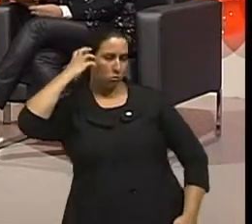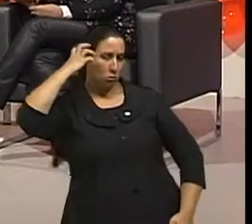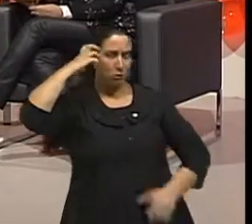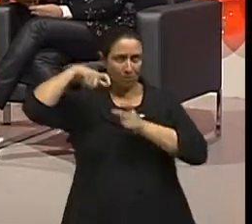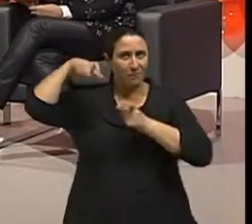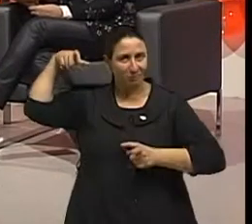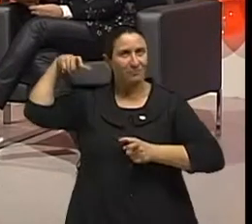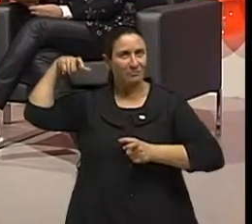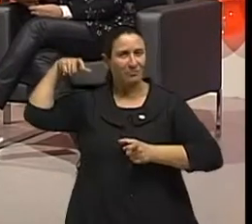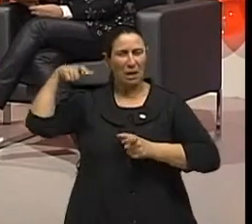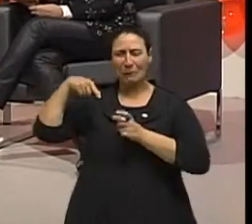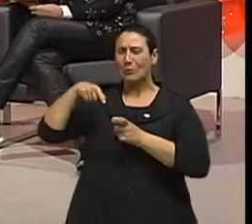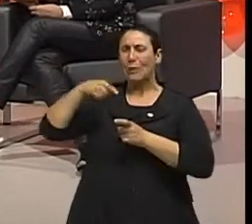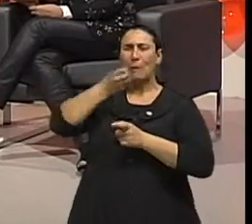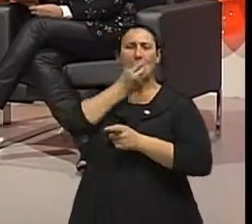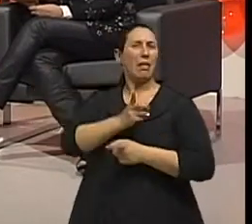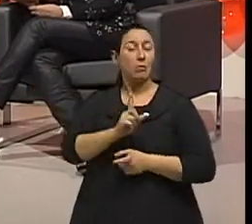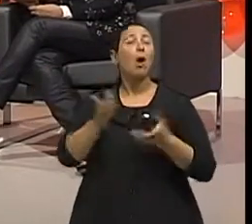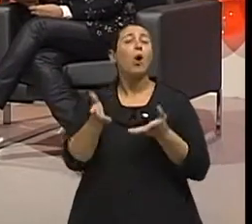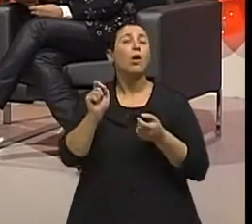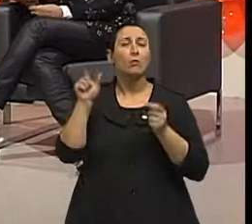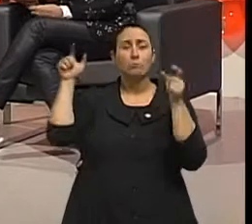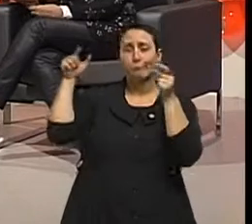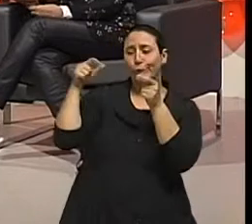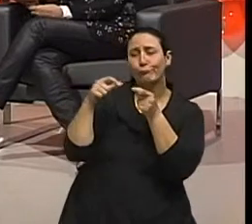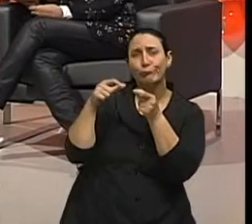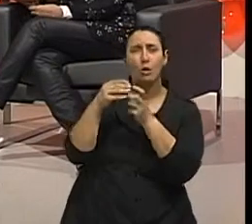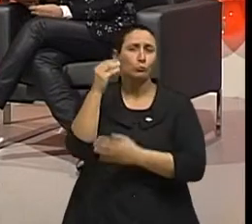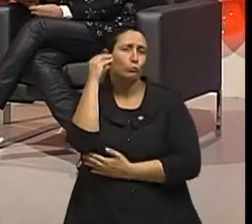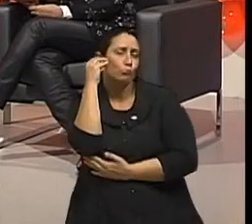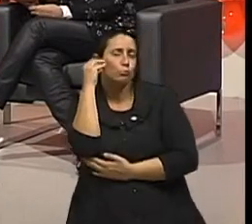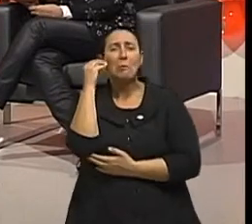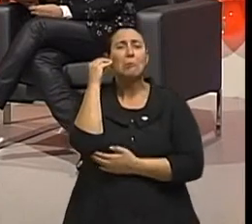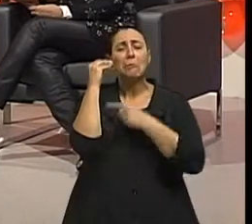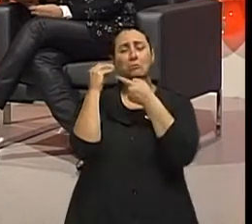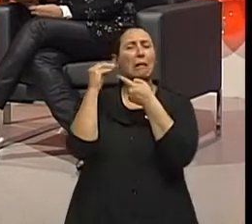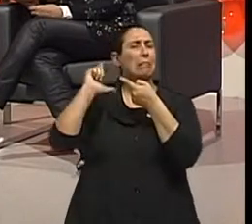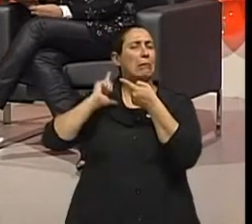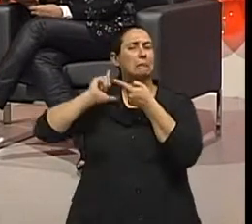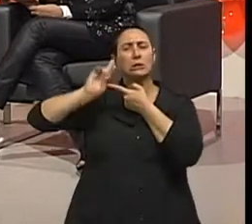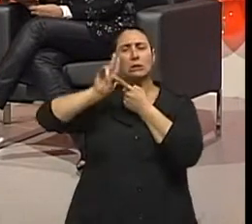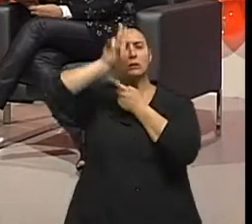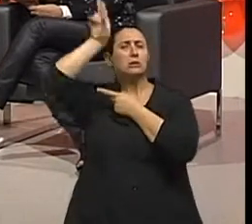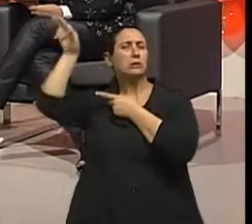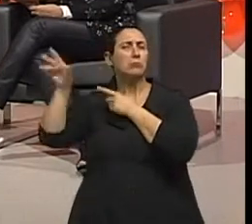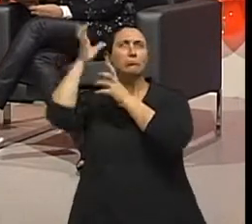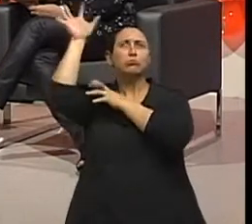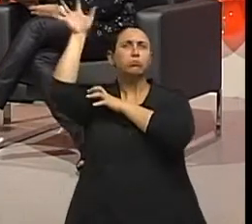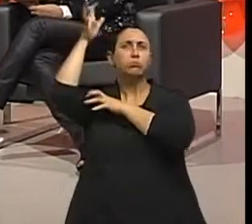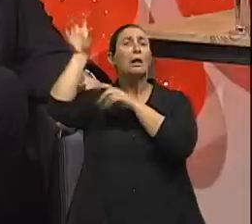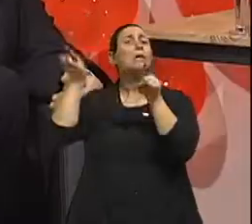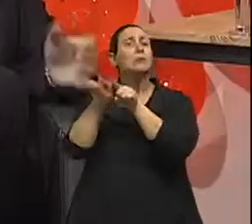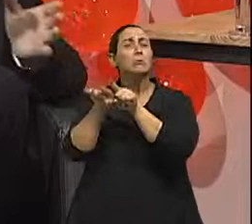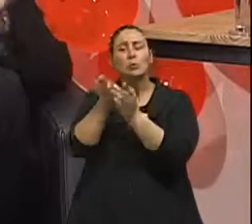e que funcionava mal. Hoje, os aparelhos são pequenos, a maioria é muito eficiente, e tem dezenas de recursos, inclusive, usar como